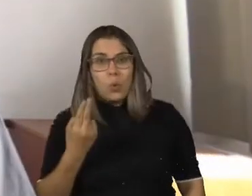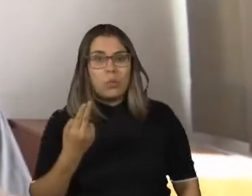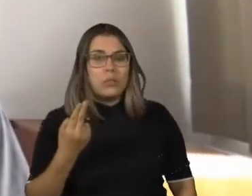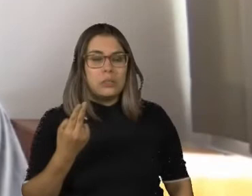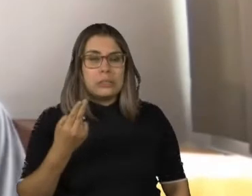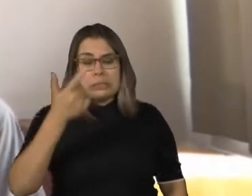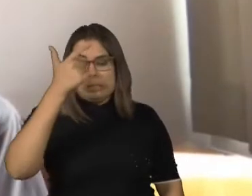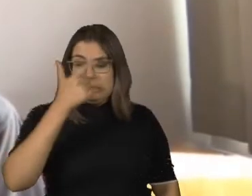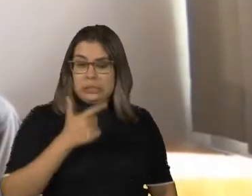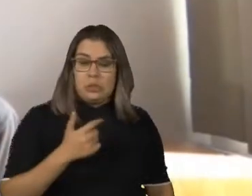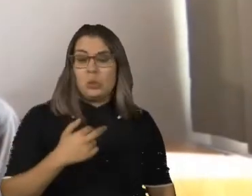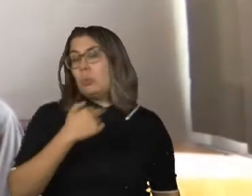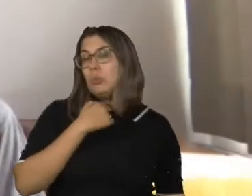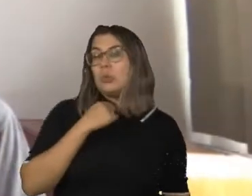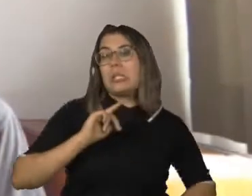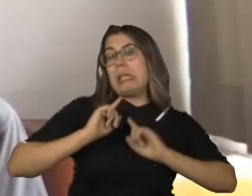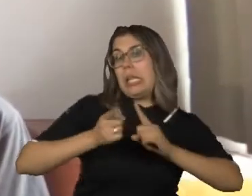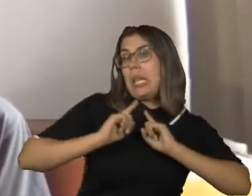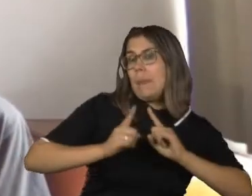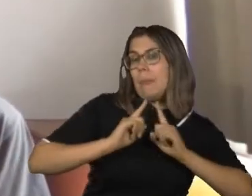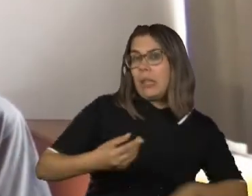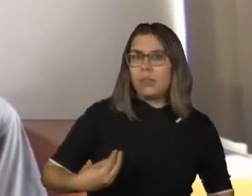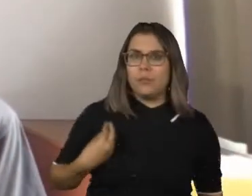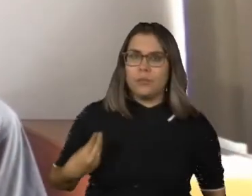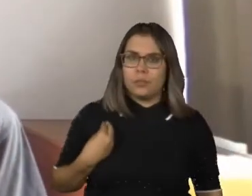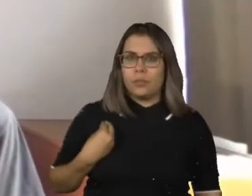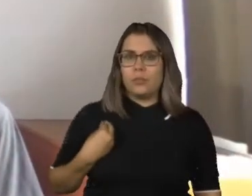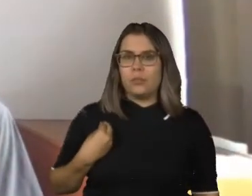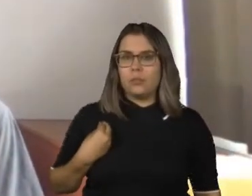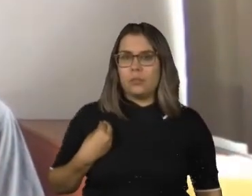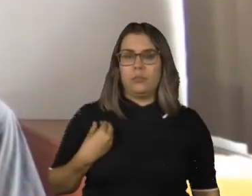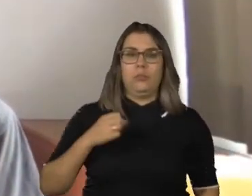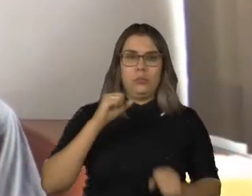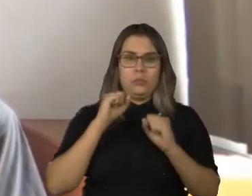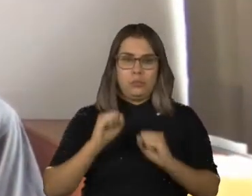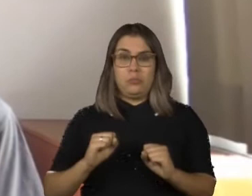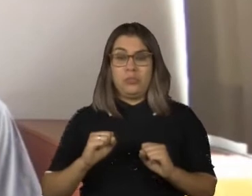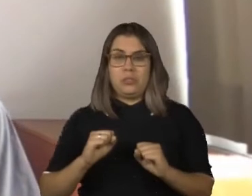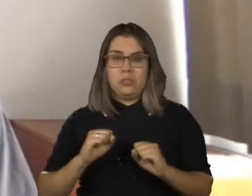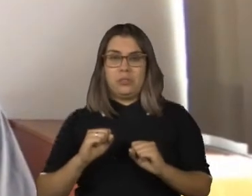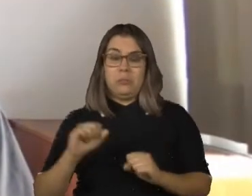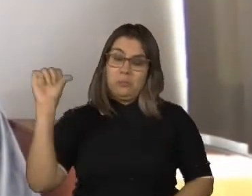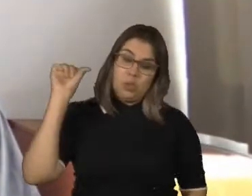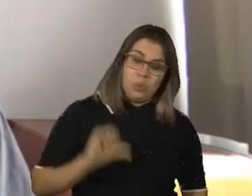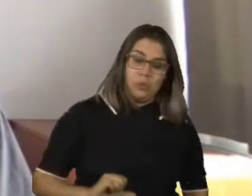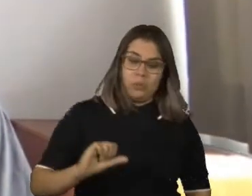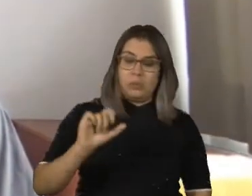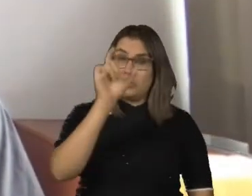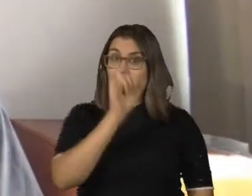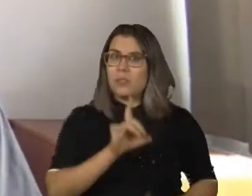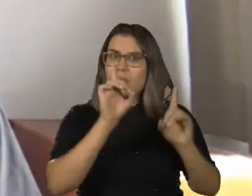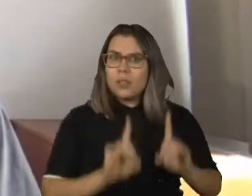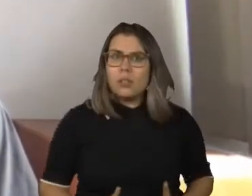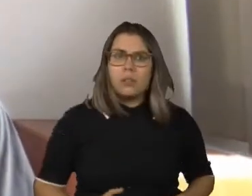eu não posso reclamar da vida. Olha como poderia ser pior se eu tivesse uma deficiência. Vamos